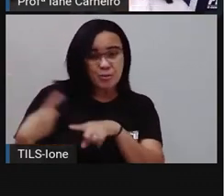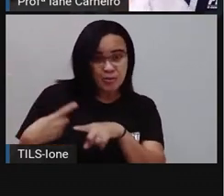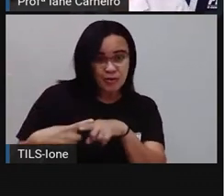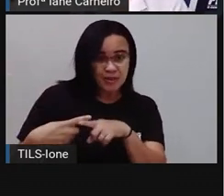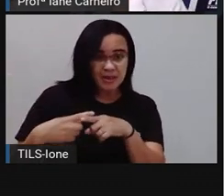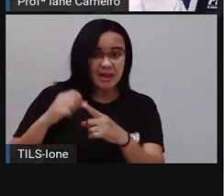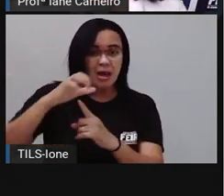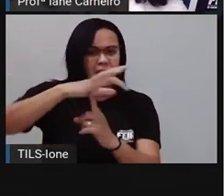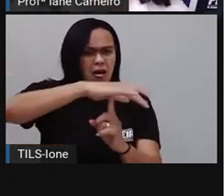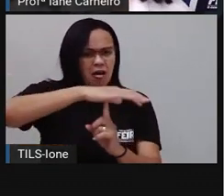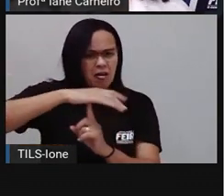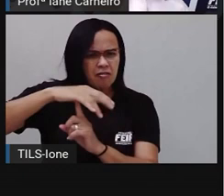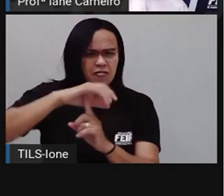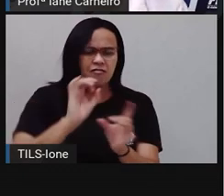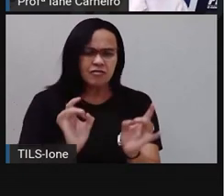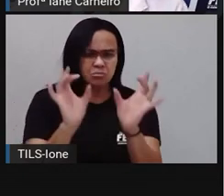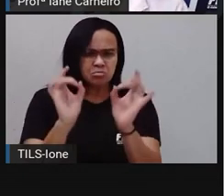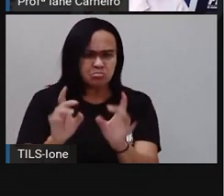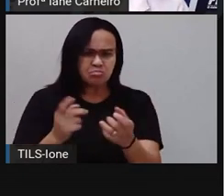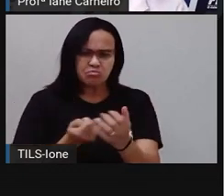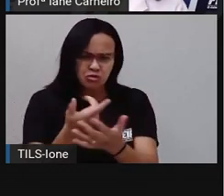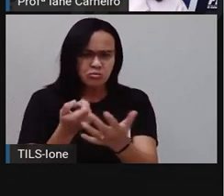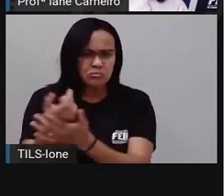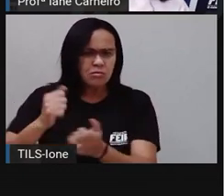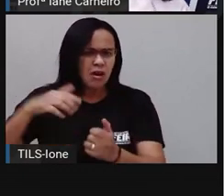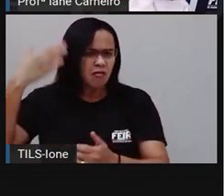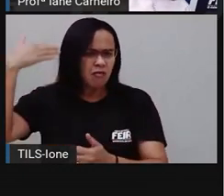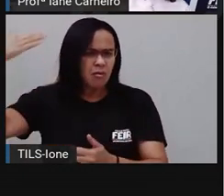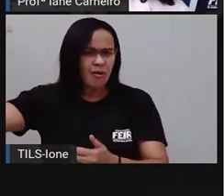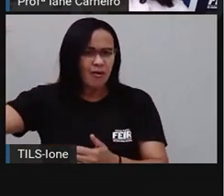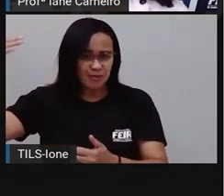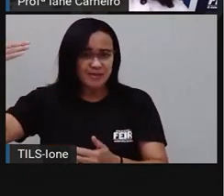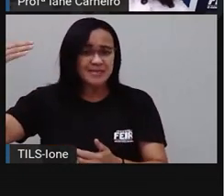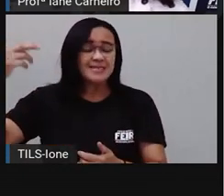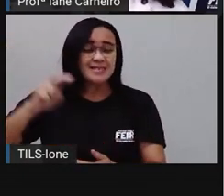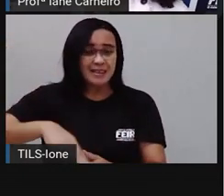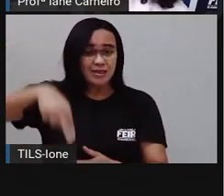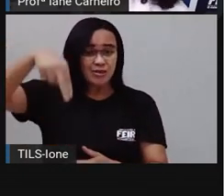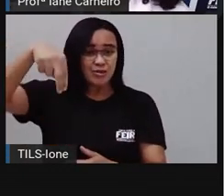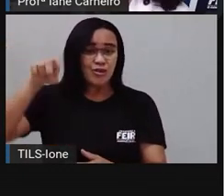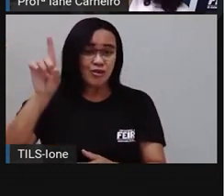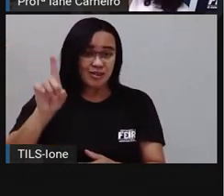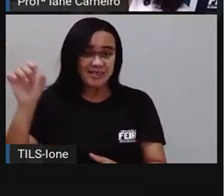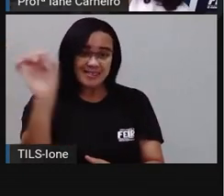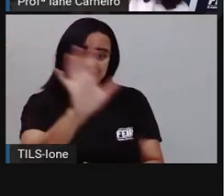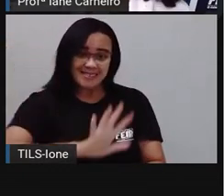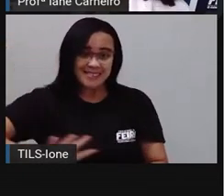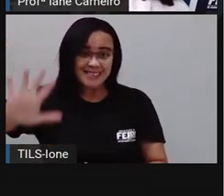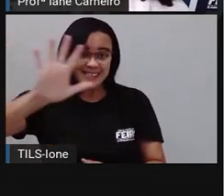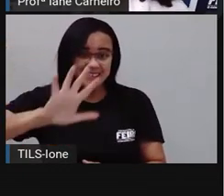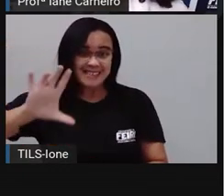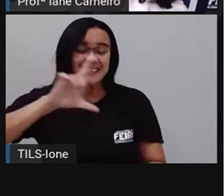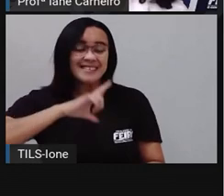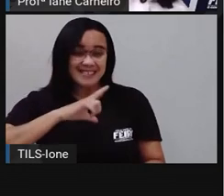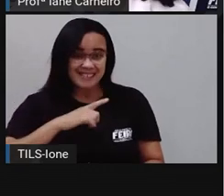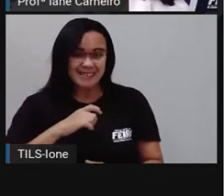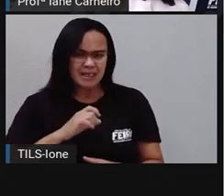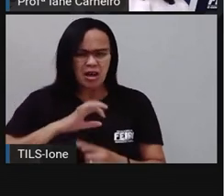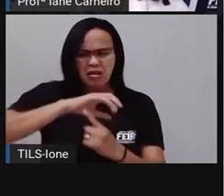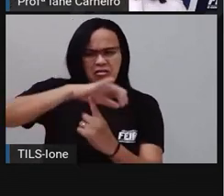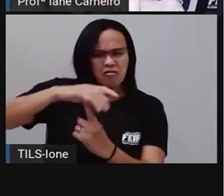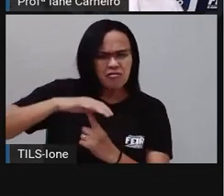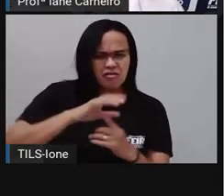norte, da região nordeste, né? Além disso, a feira, as feiras livres, né? Elas